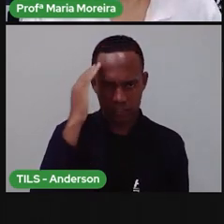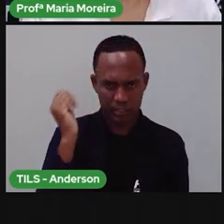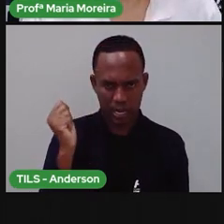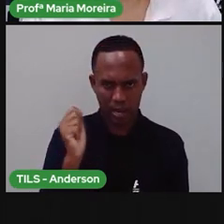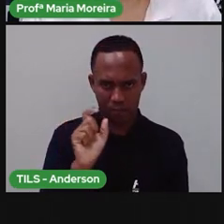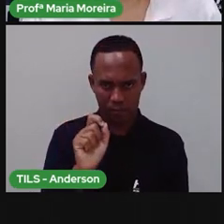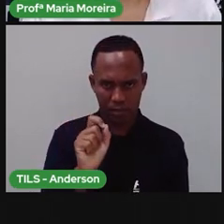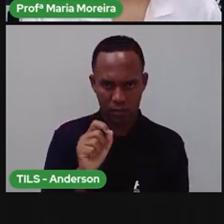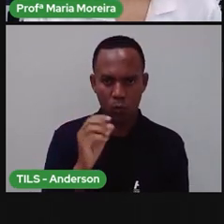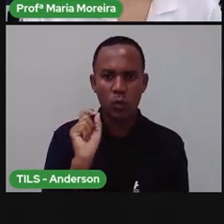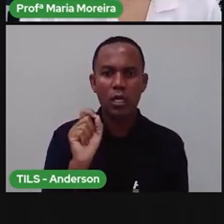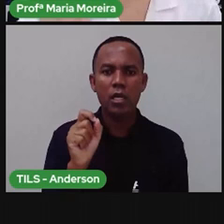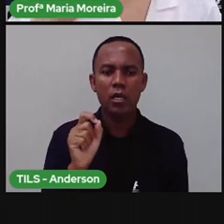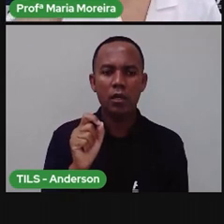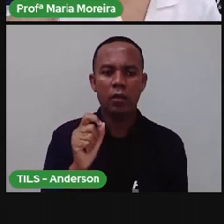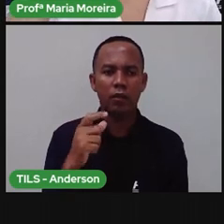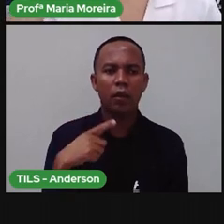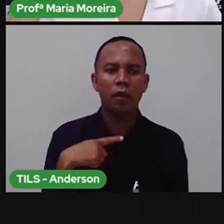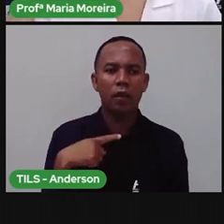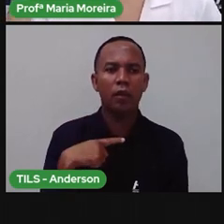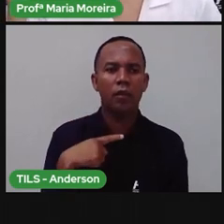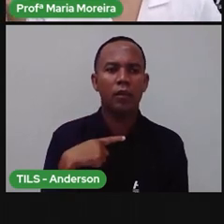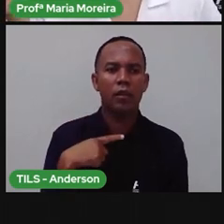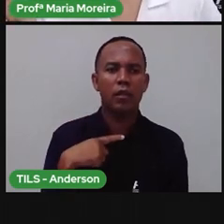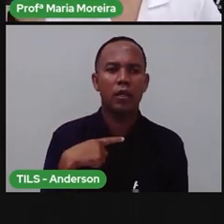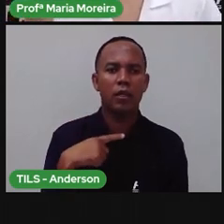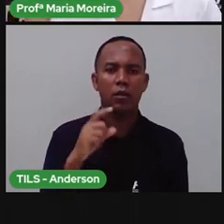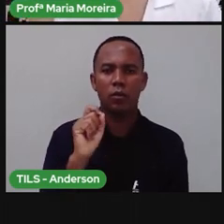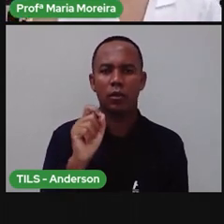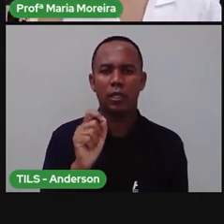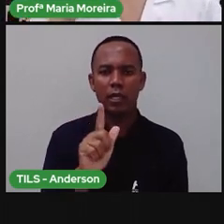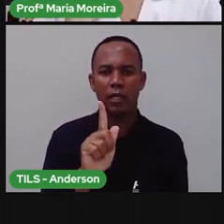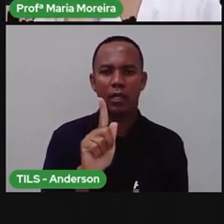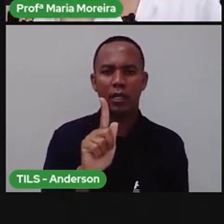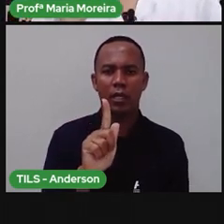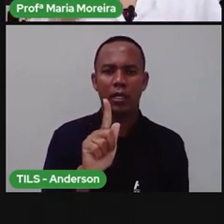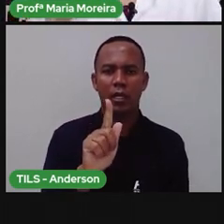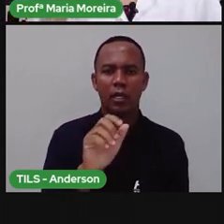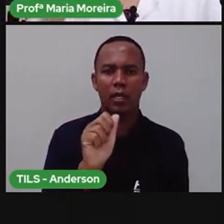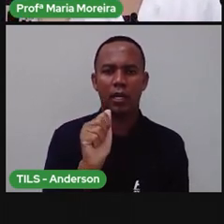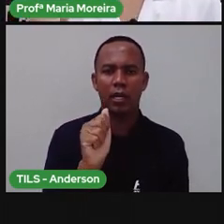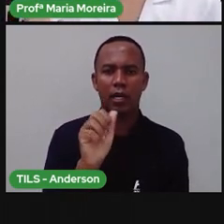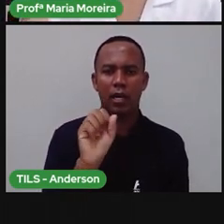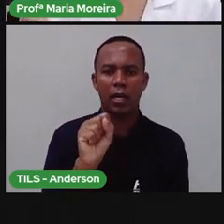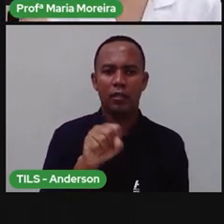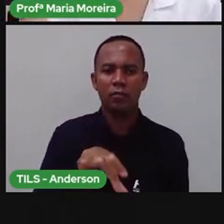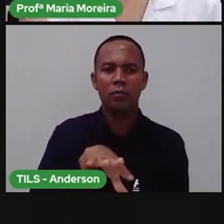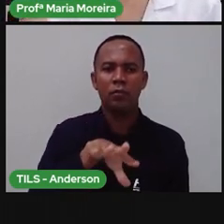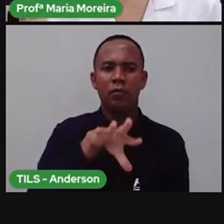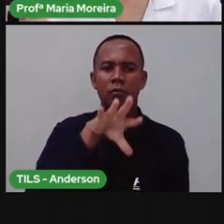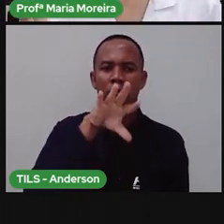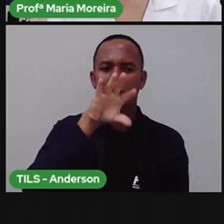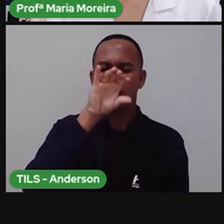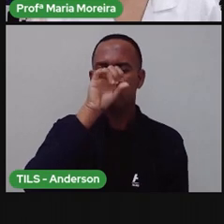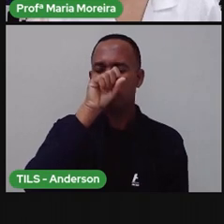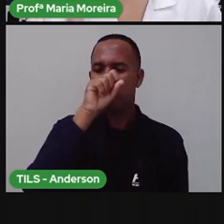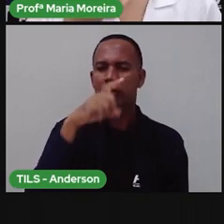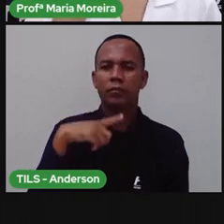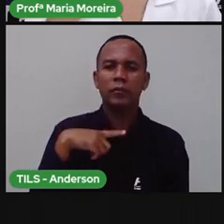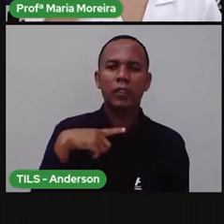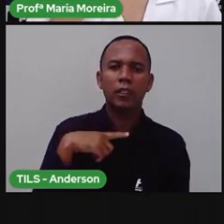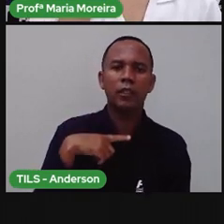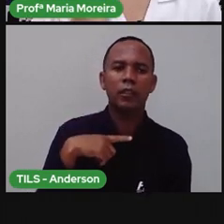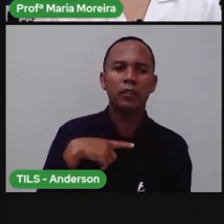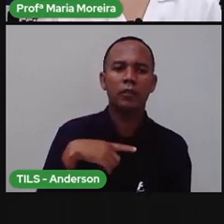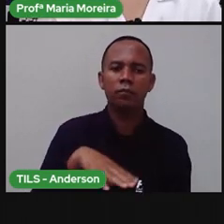gasosa? Tem a ver com gás. Tem um gás que a gente... Lembra que a Pó também fez isso com vocês? Ó, a gente